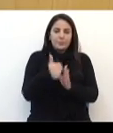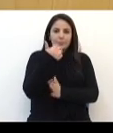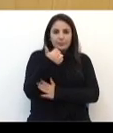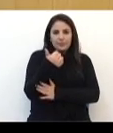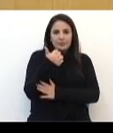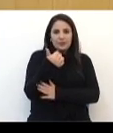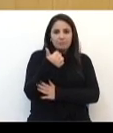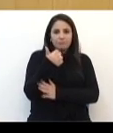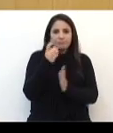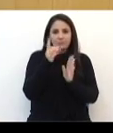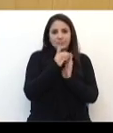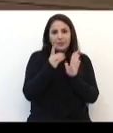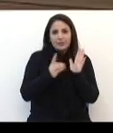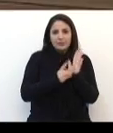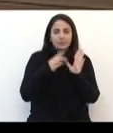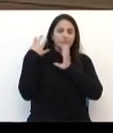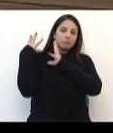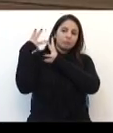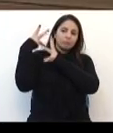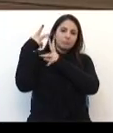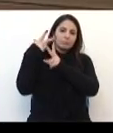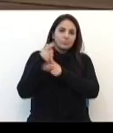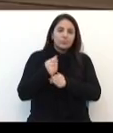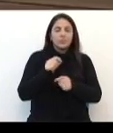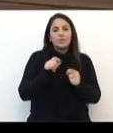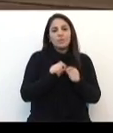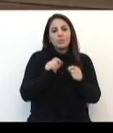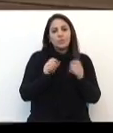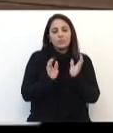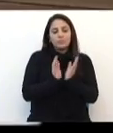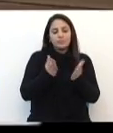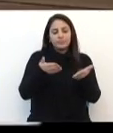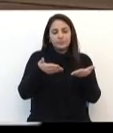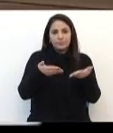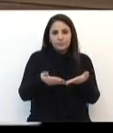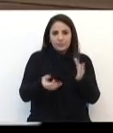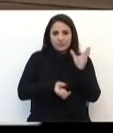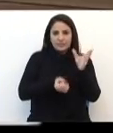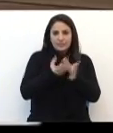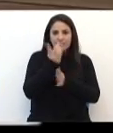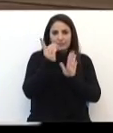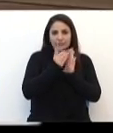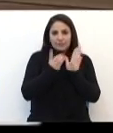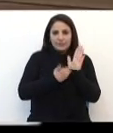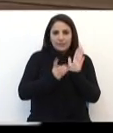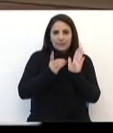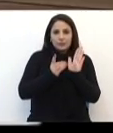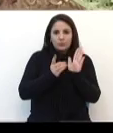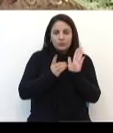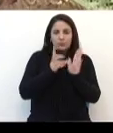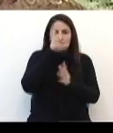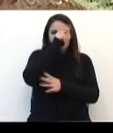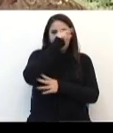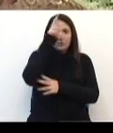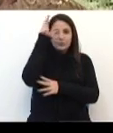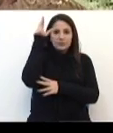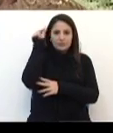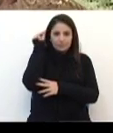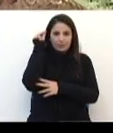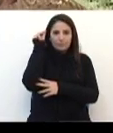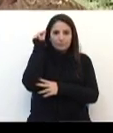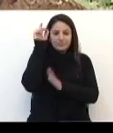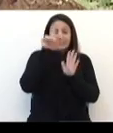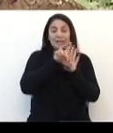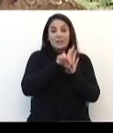primeira década de história. O Fórum da Agenda 21 foi fundado, após decreto municipal, em 10 de